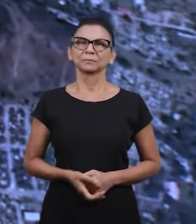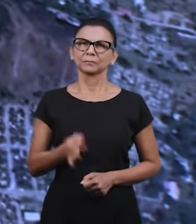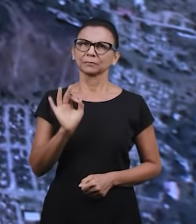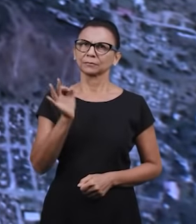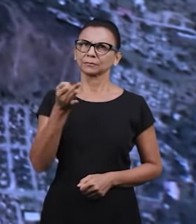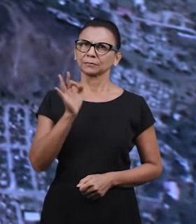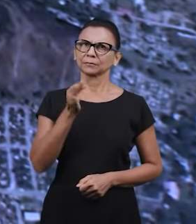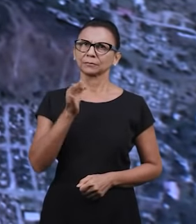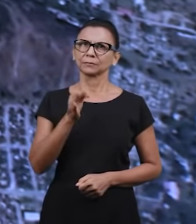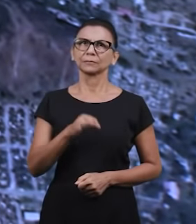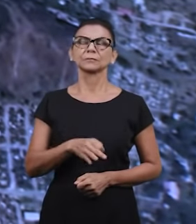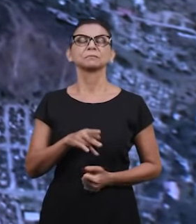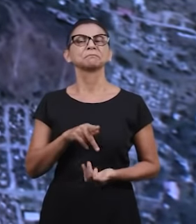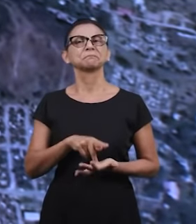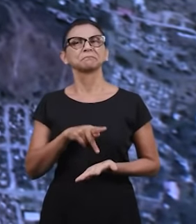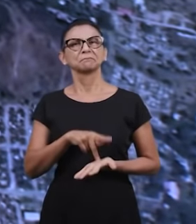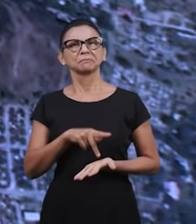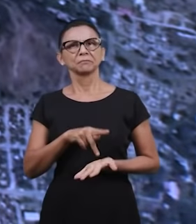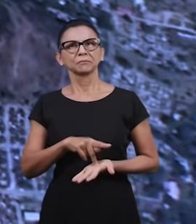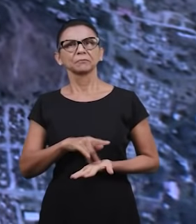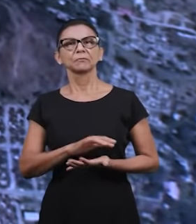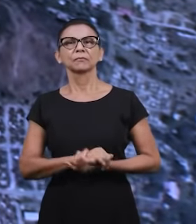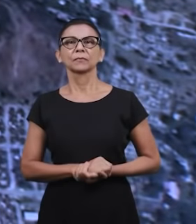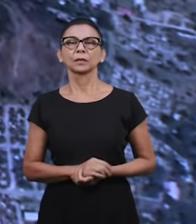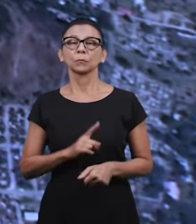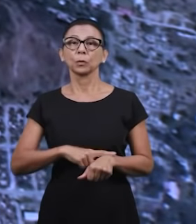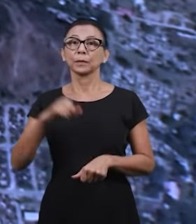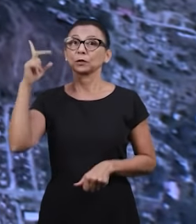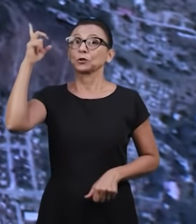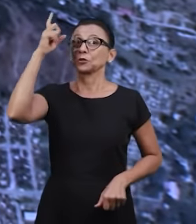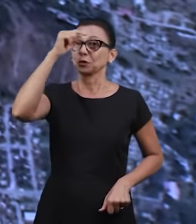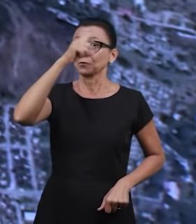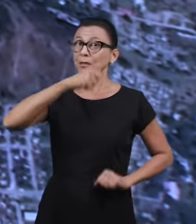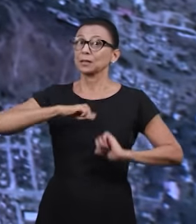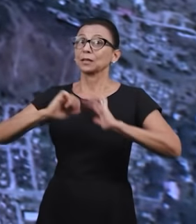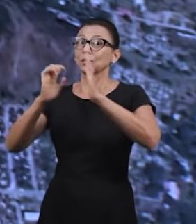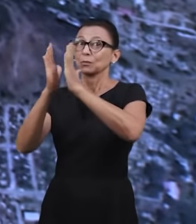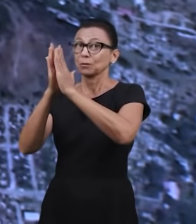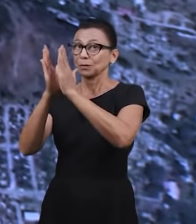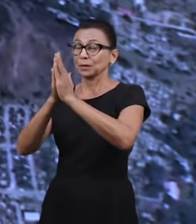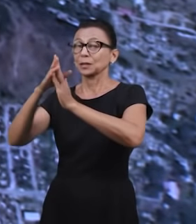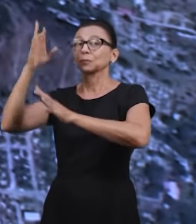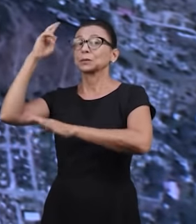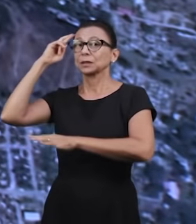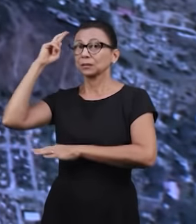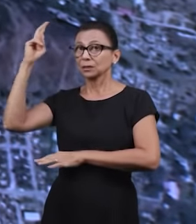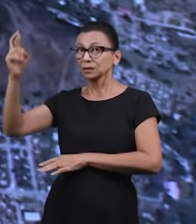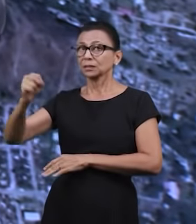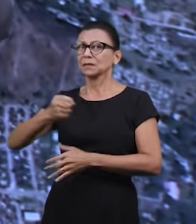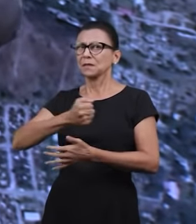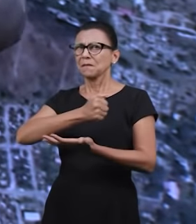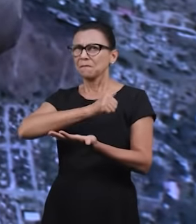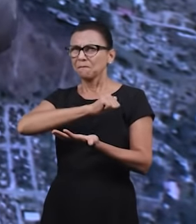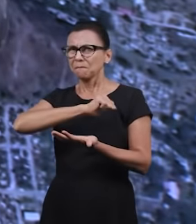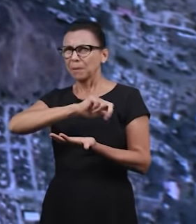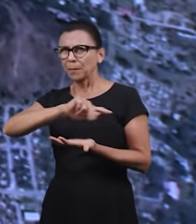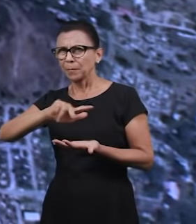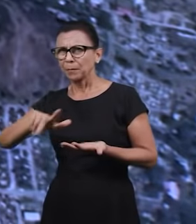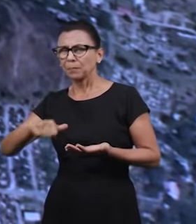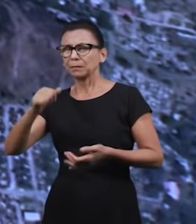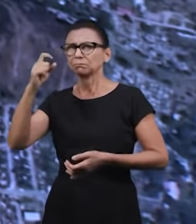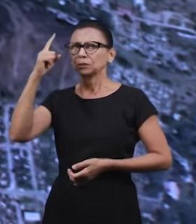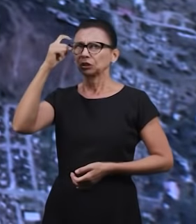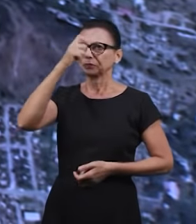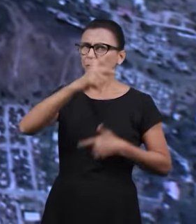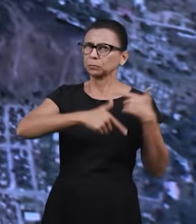Concordo plenamente que as dificuldades é que nos fazem buscar os recursos, como o pastor tem afirmado, com todas as dificuldades e